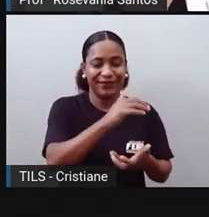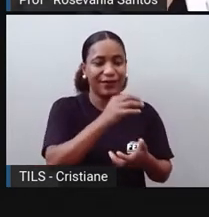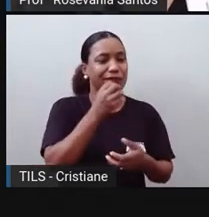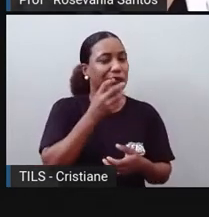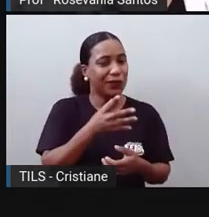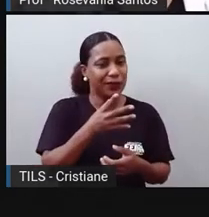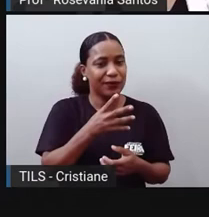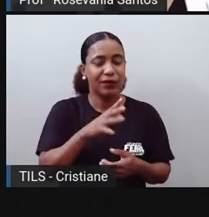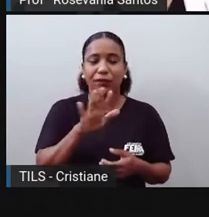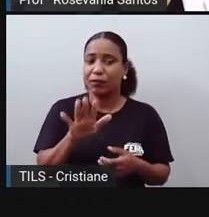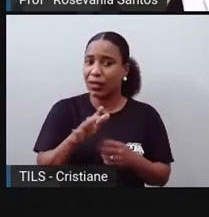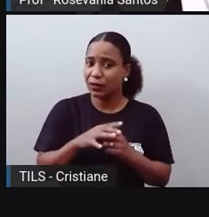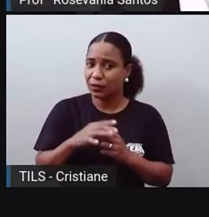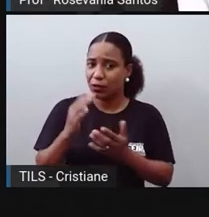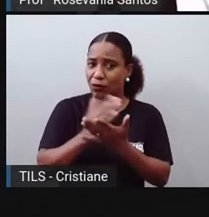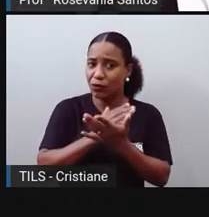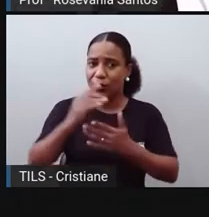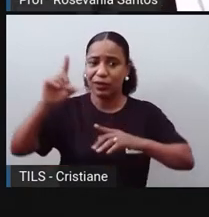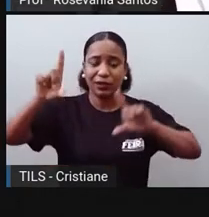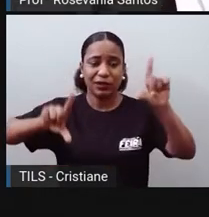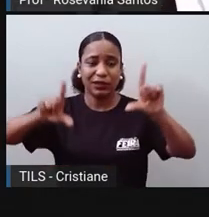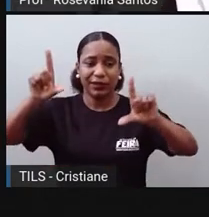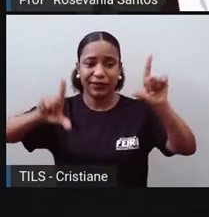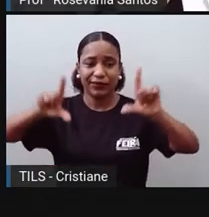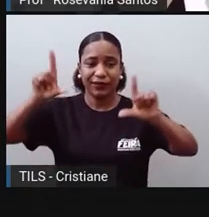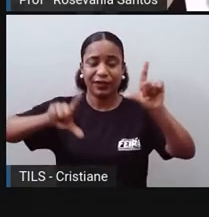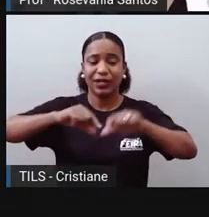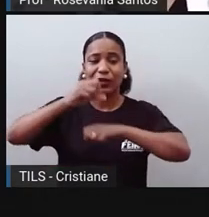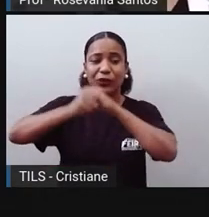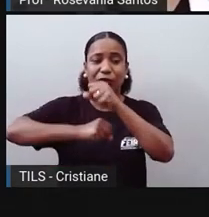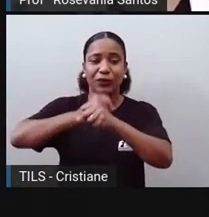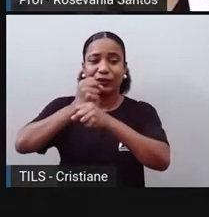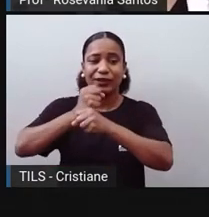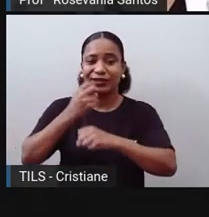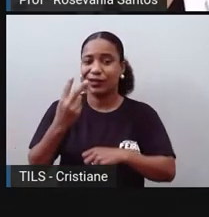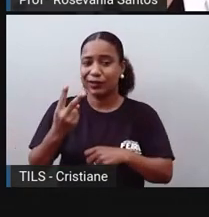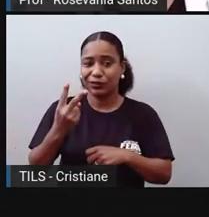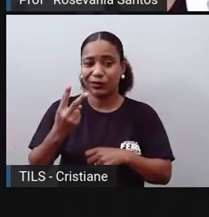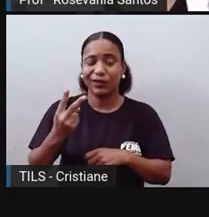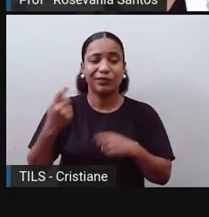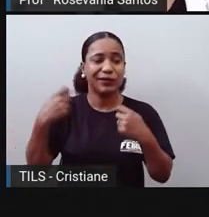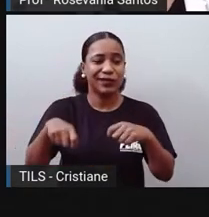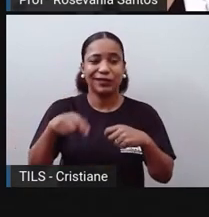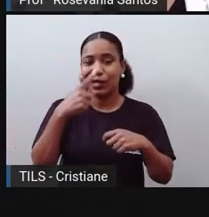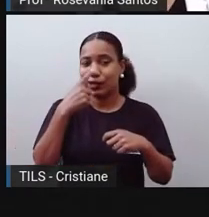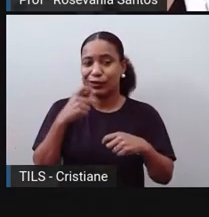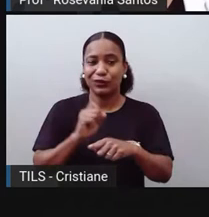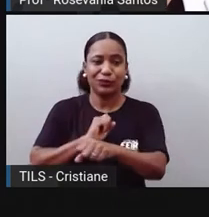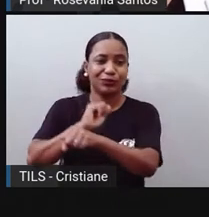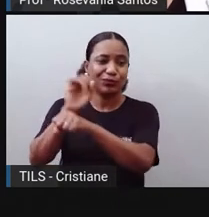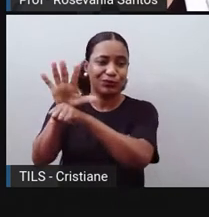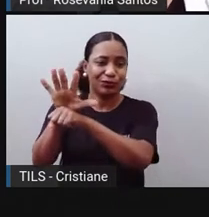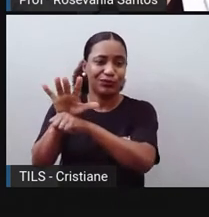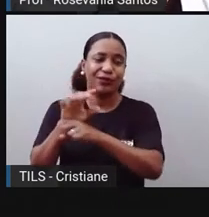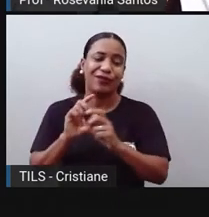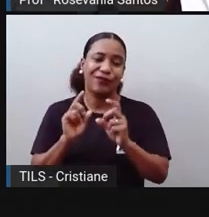ultrapassam de dois anos, você vai ter que jogar a TV fora, porque não tem mais peça para aquelas TVs. Quem tem TV,